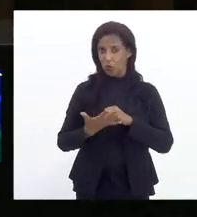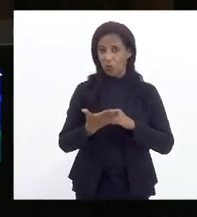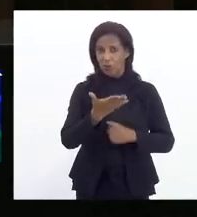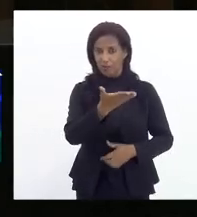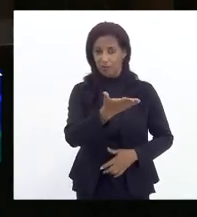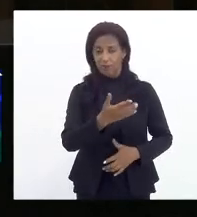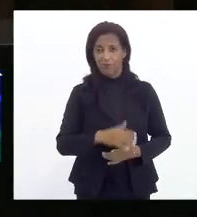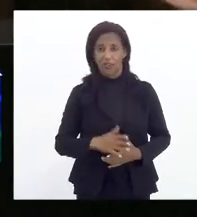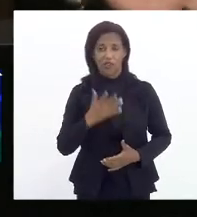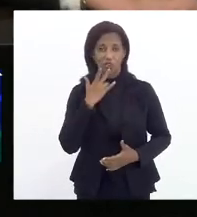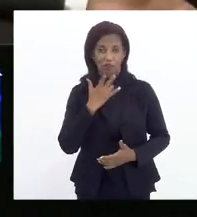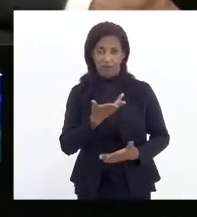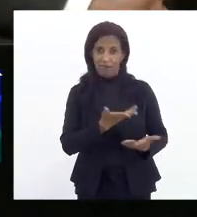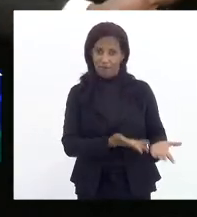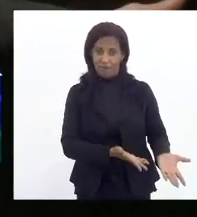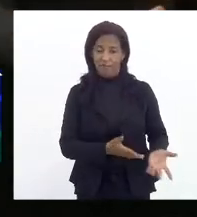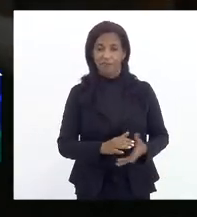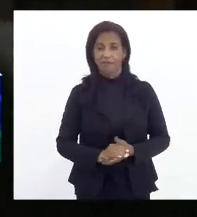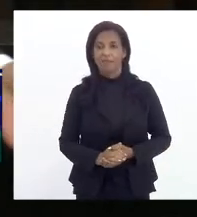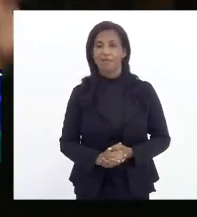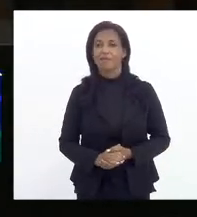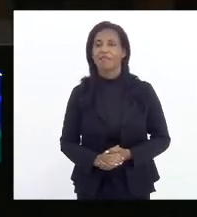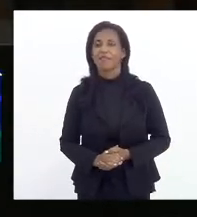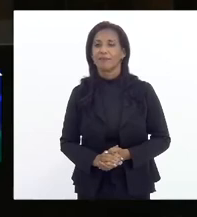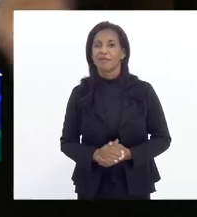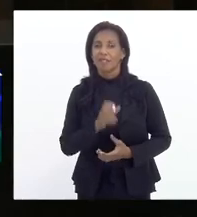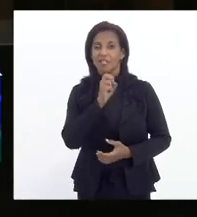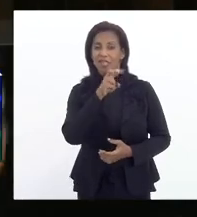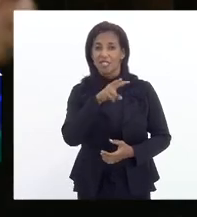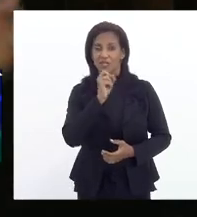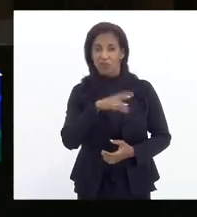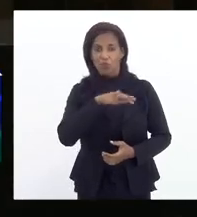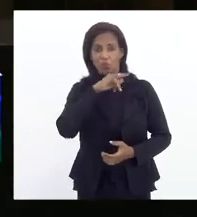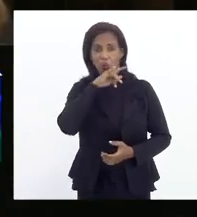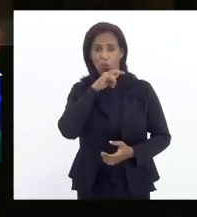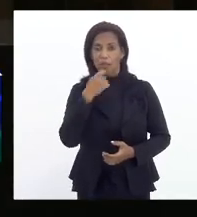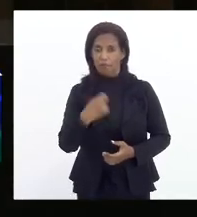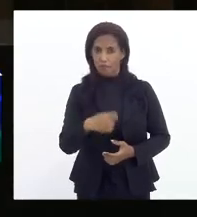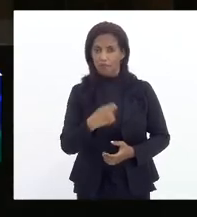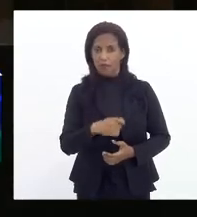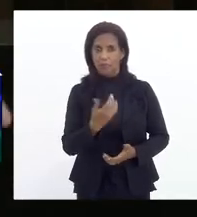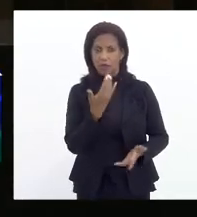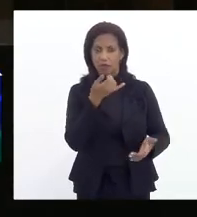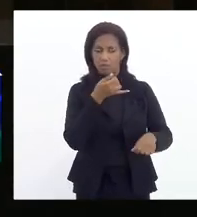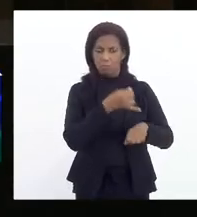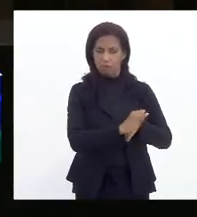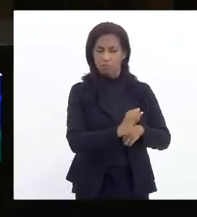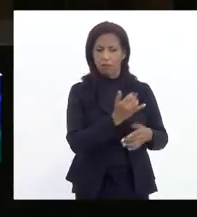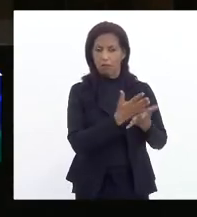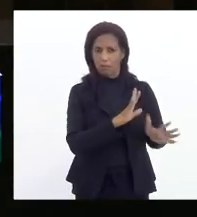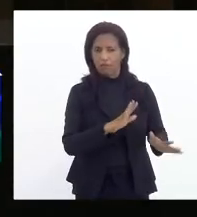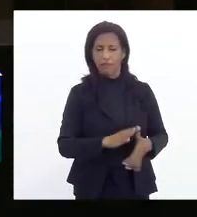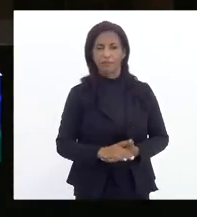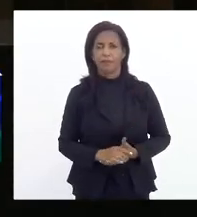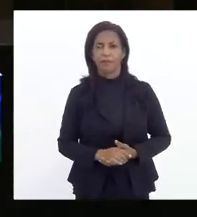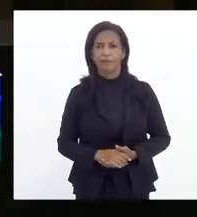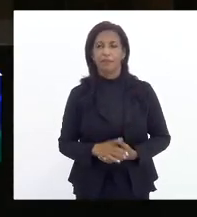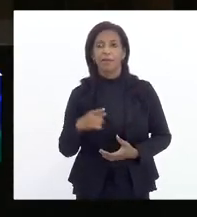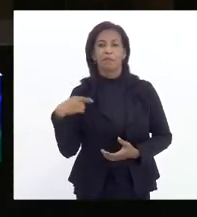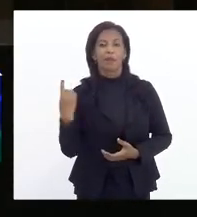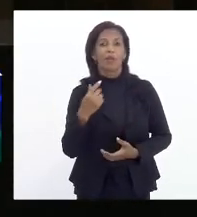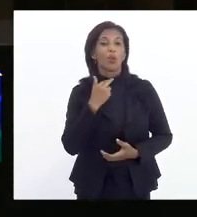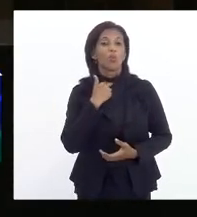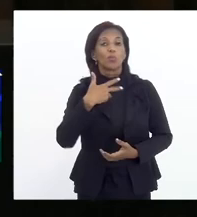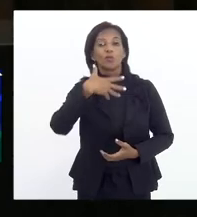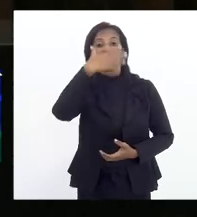está eu já falei isso esse vírus maldito precisa ser combatido durissimamente mas nós não